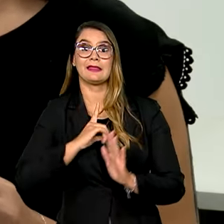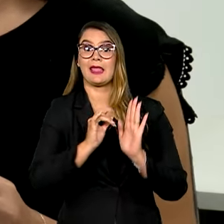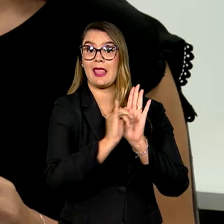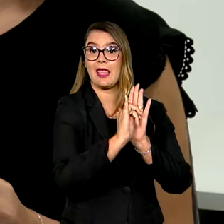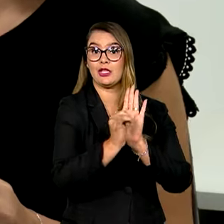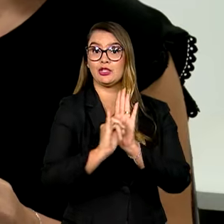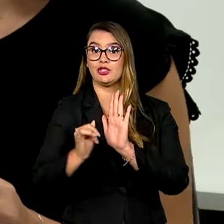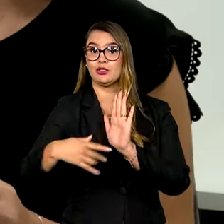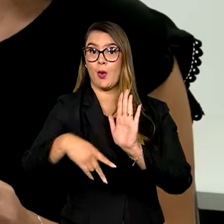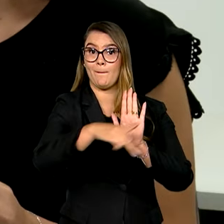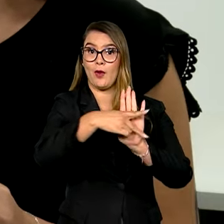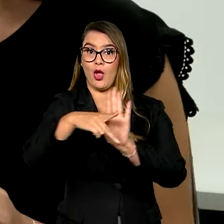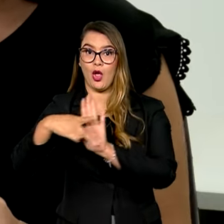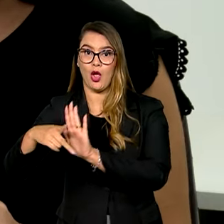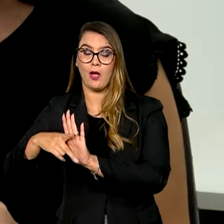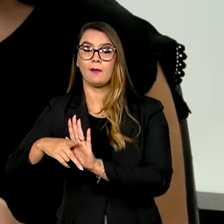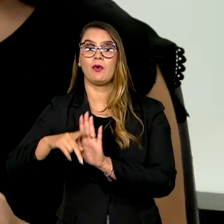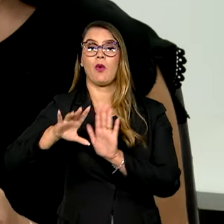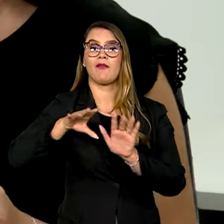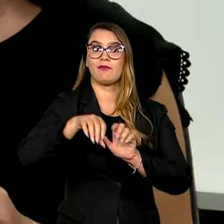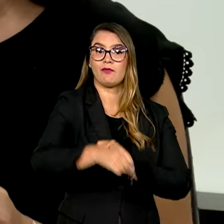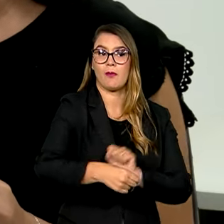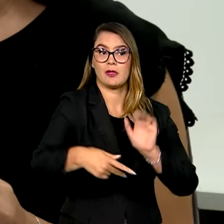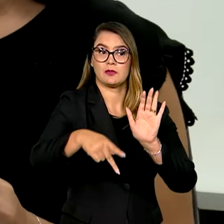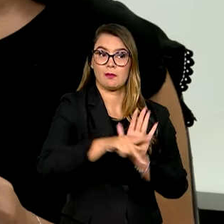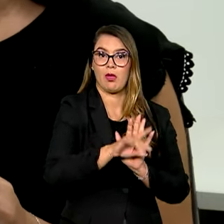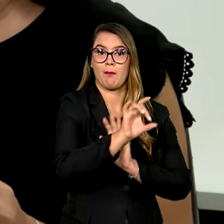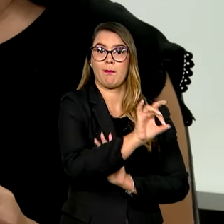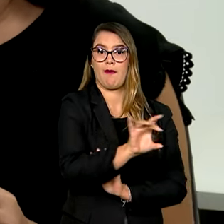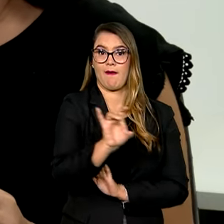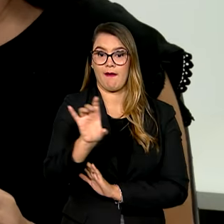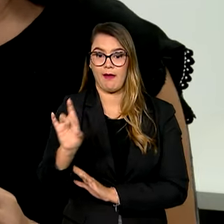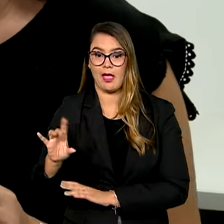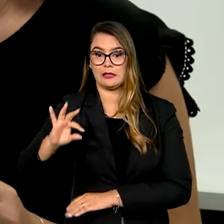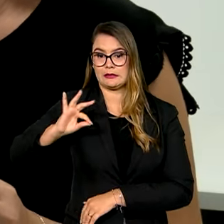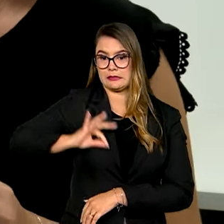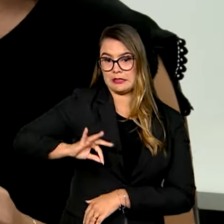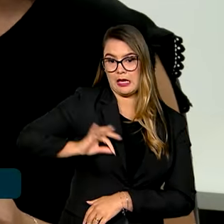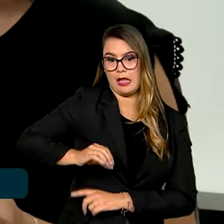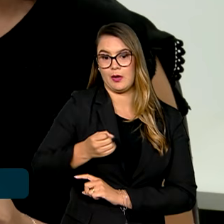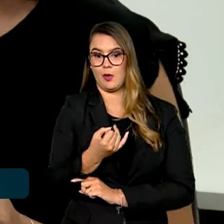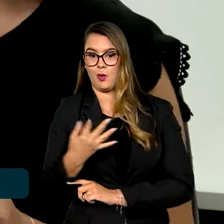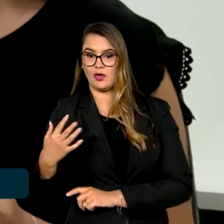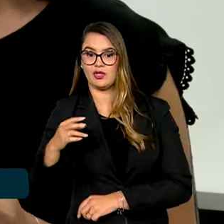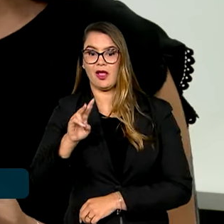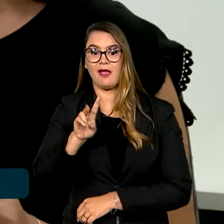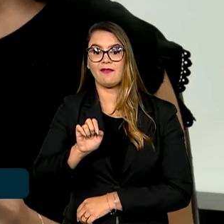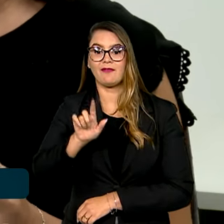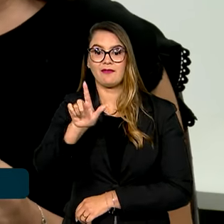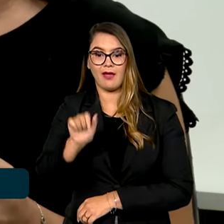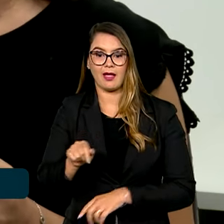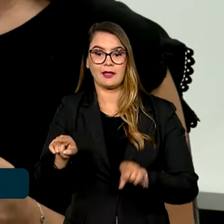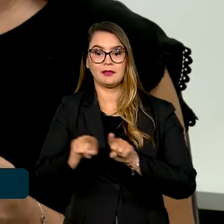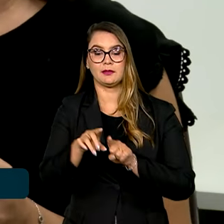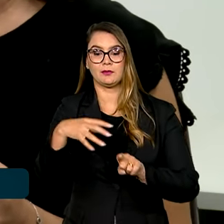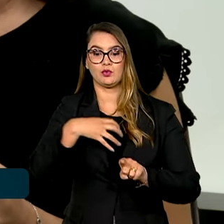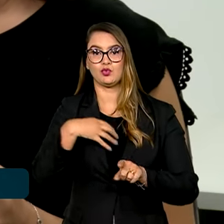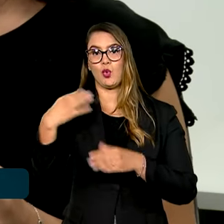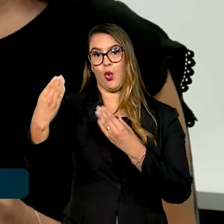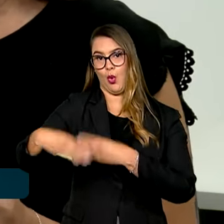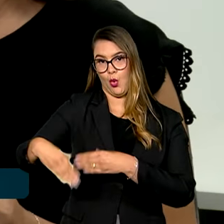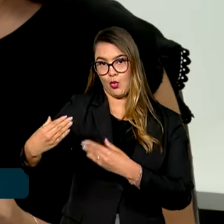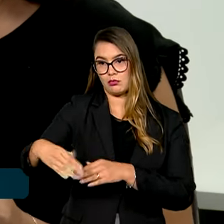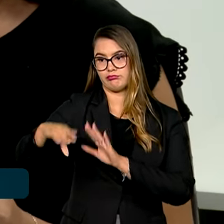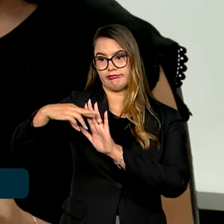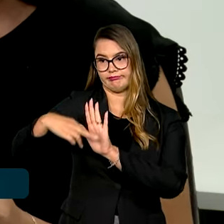específico com a formação exigida para cada cargo, a remuneração, o número de vagas e as condições do concurso.